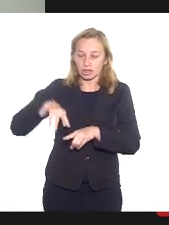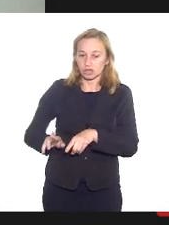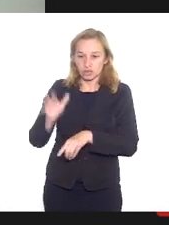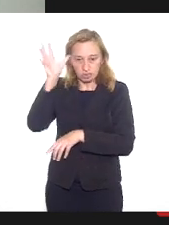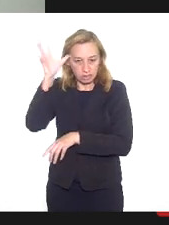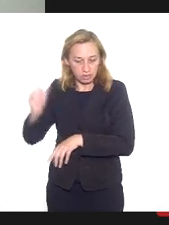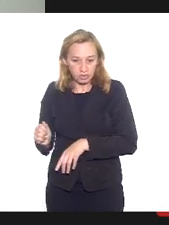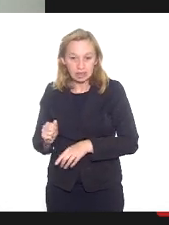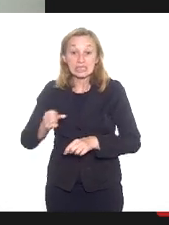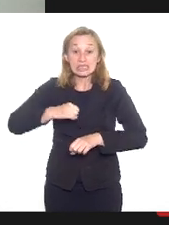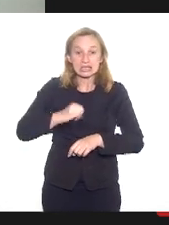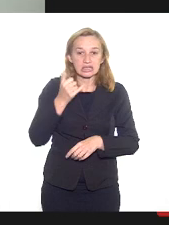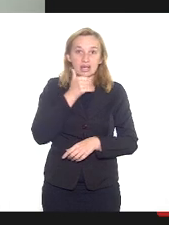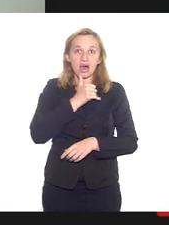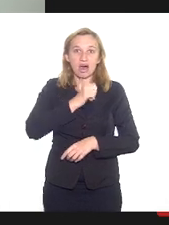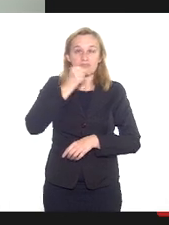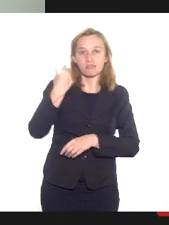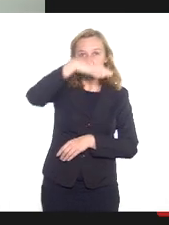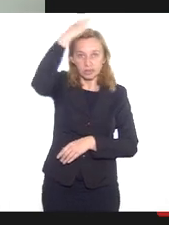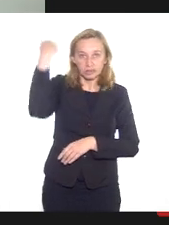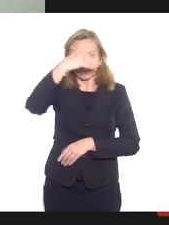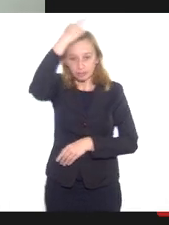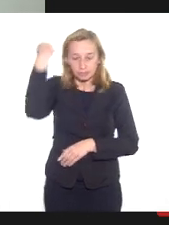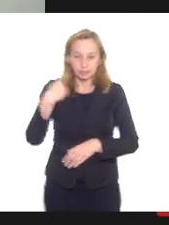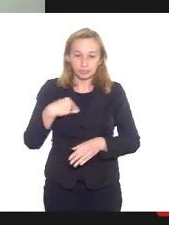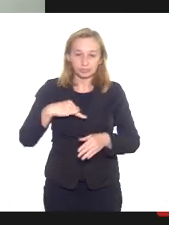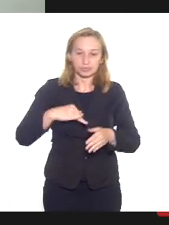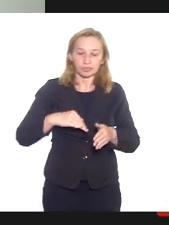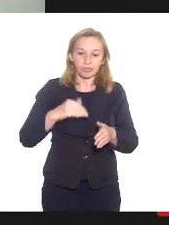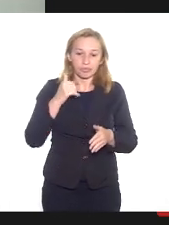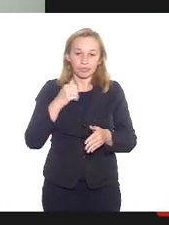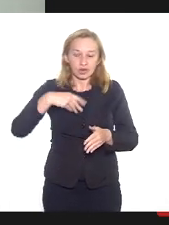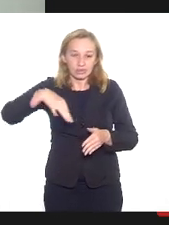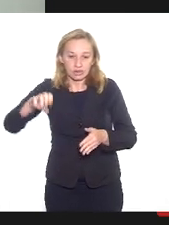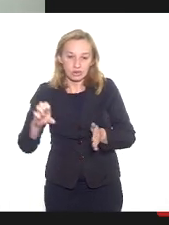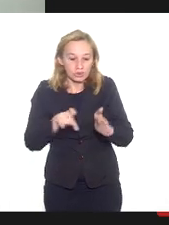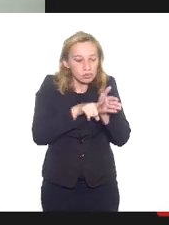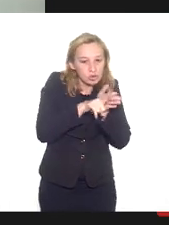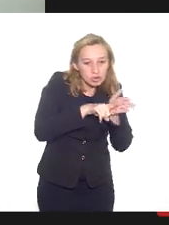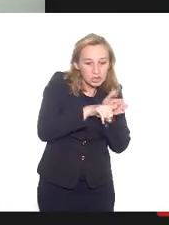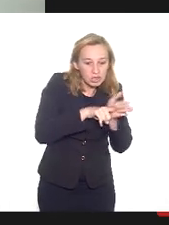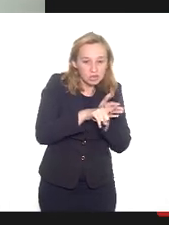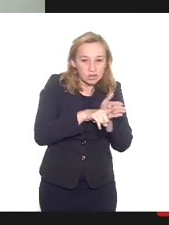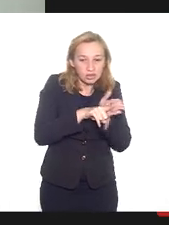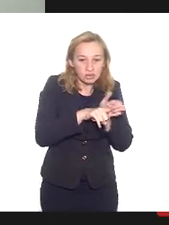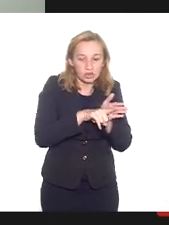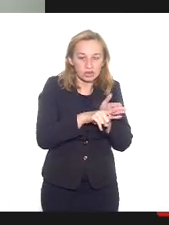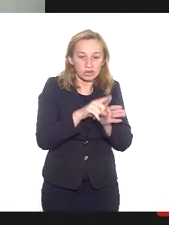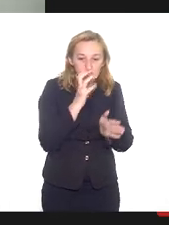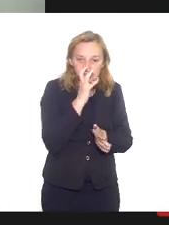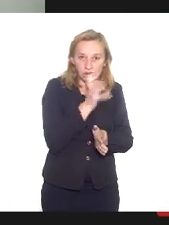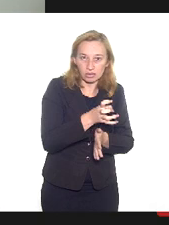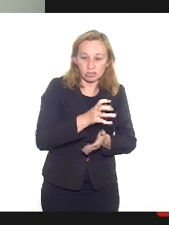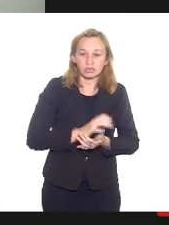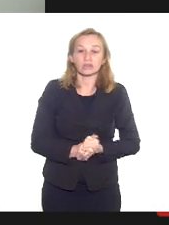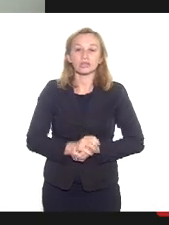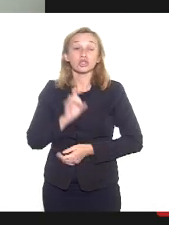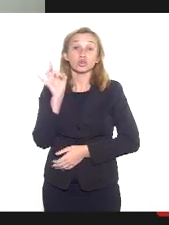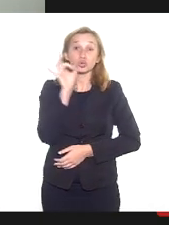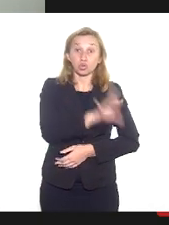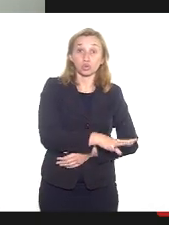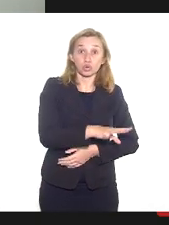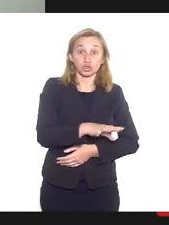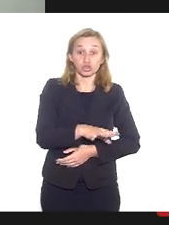avanço também no processo de investigação investigações dessas denúncias, a gente teve na última